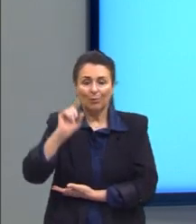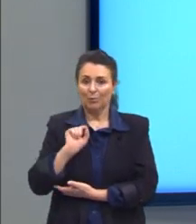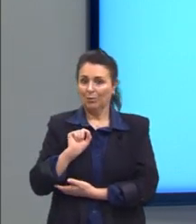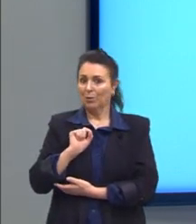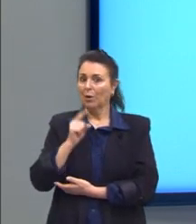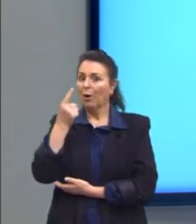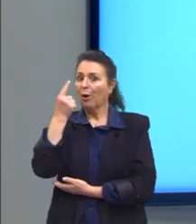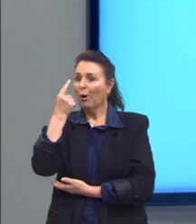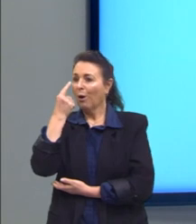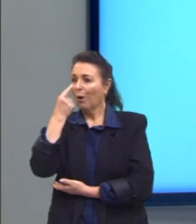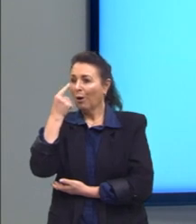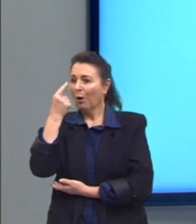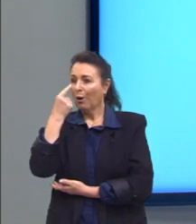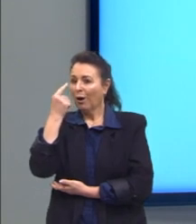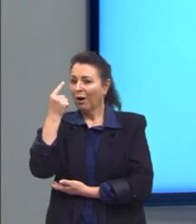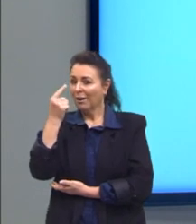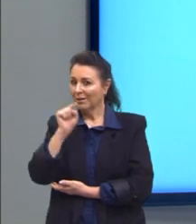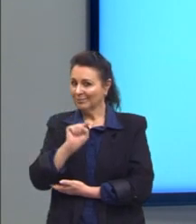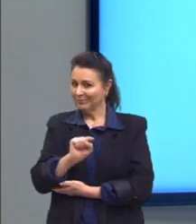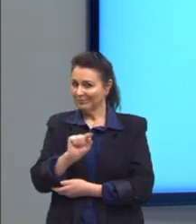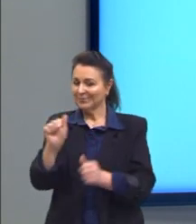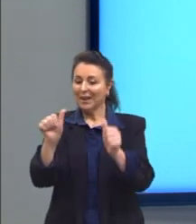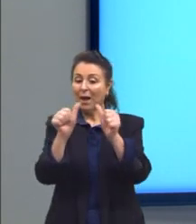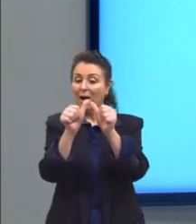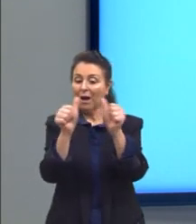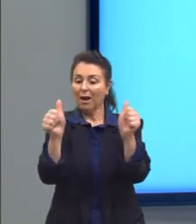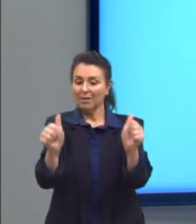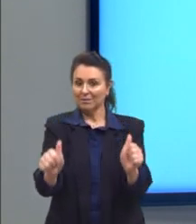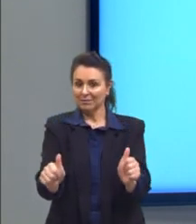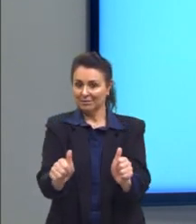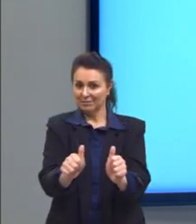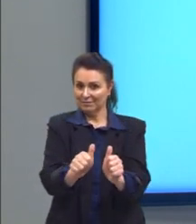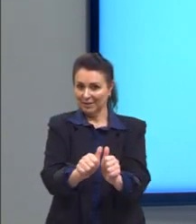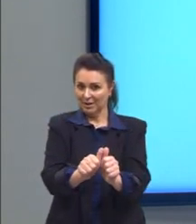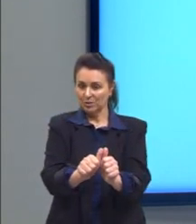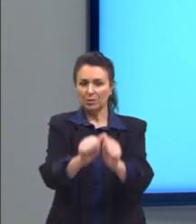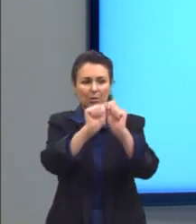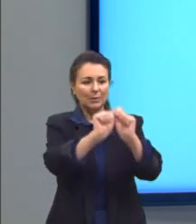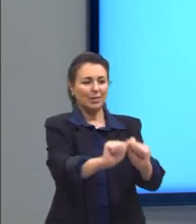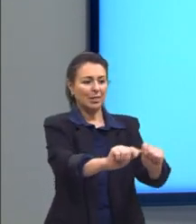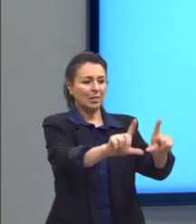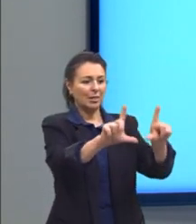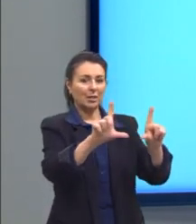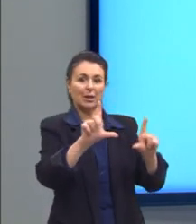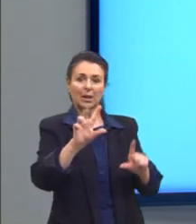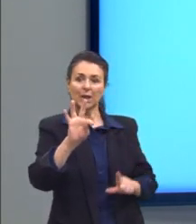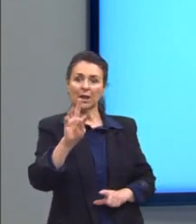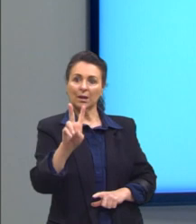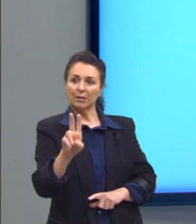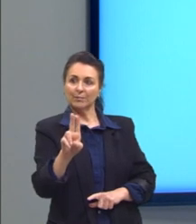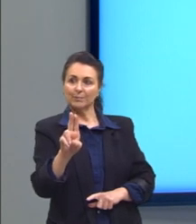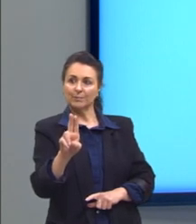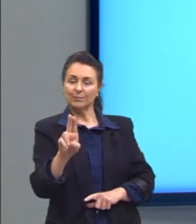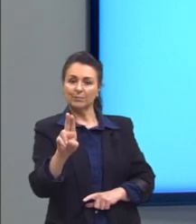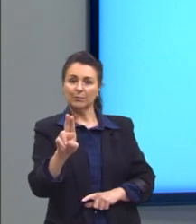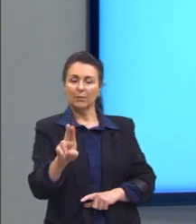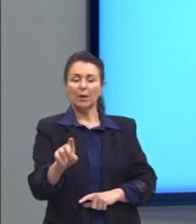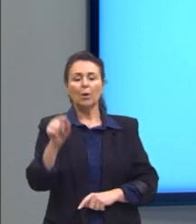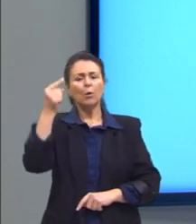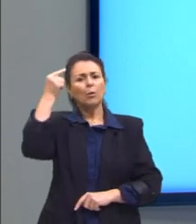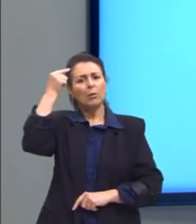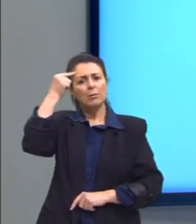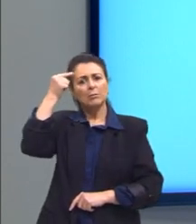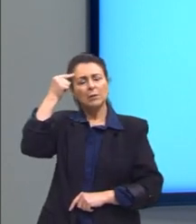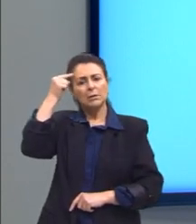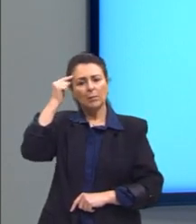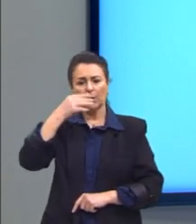que aqui embaixo, a gente tem a figura, que é uma televisão, um pensamento